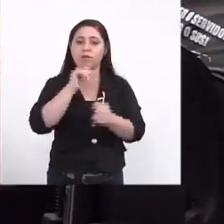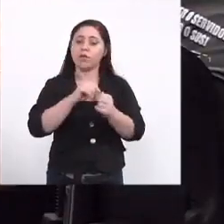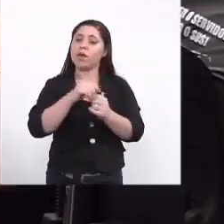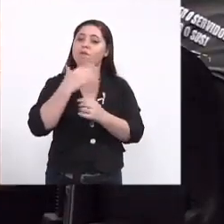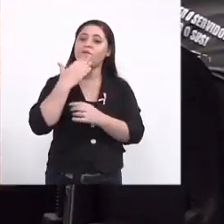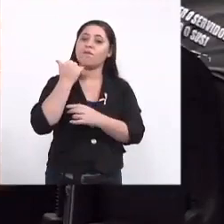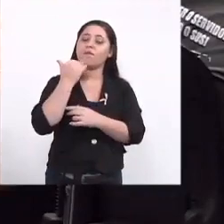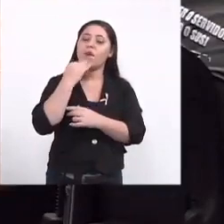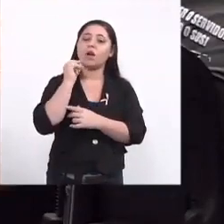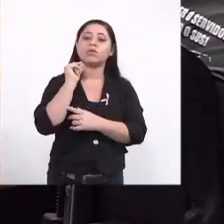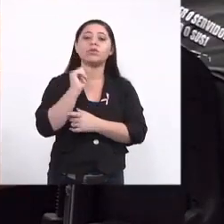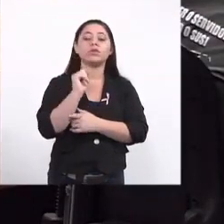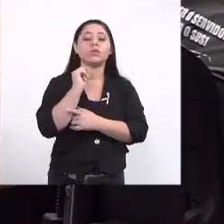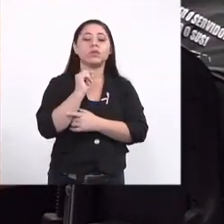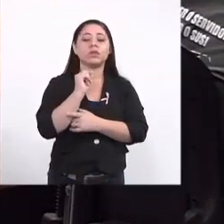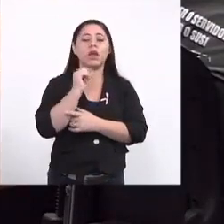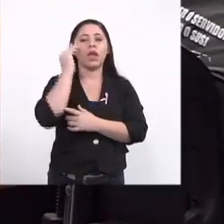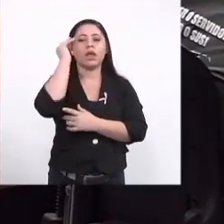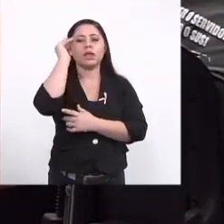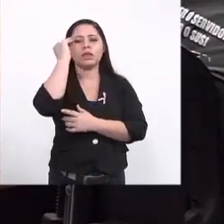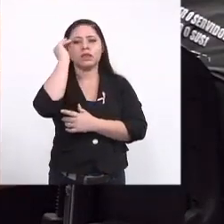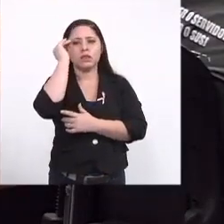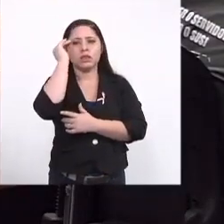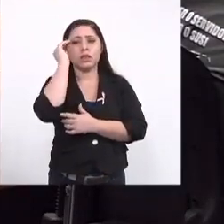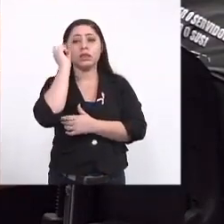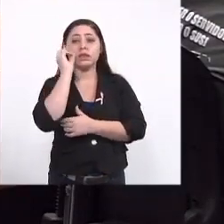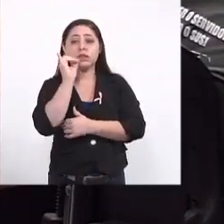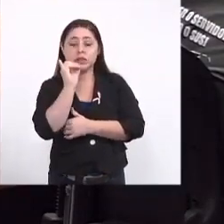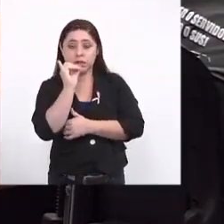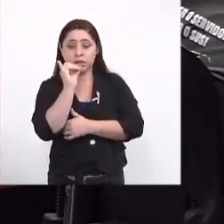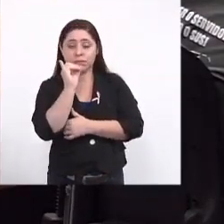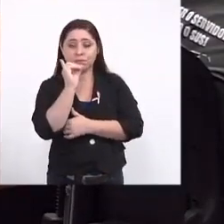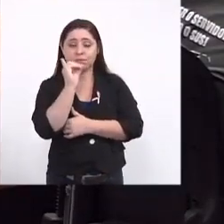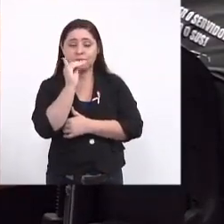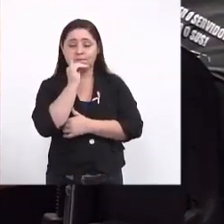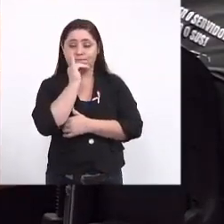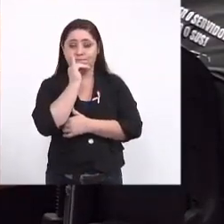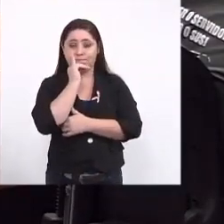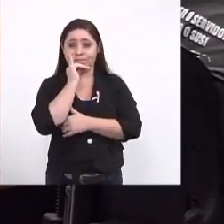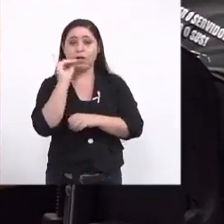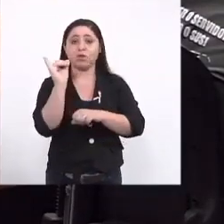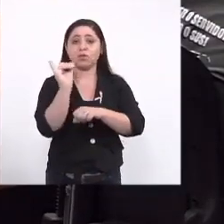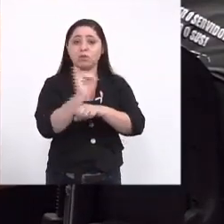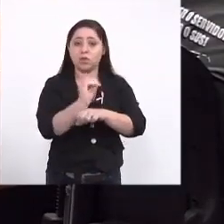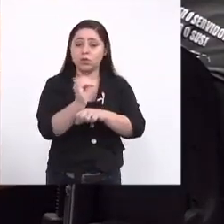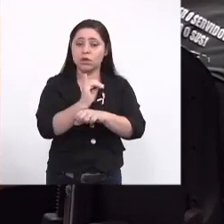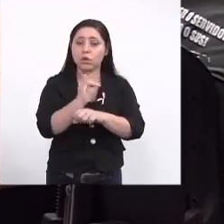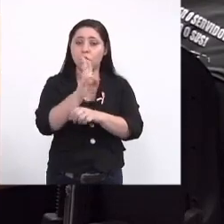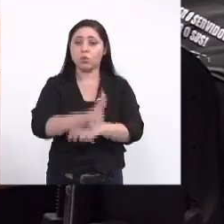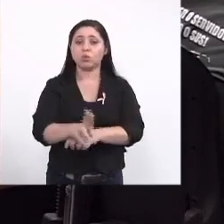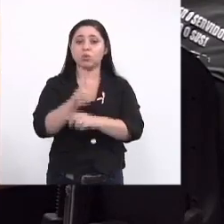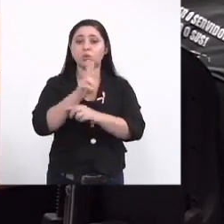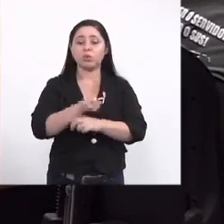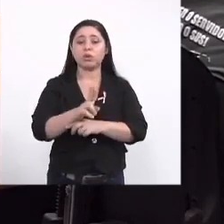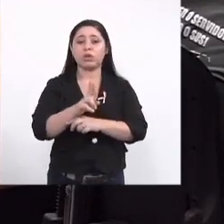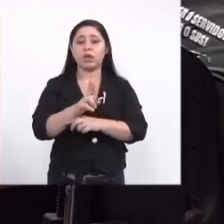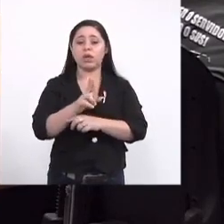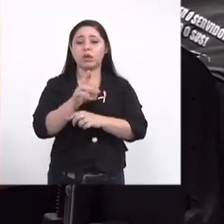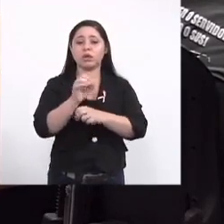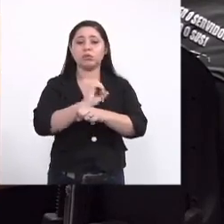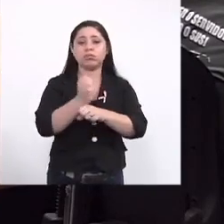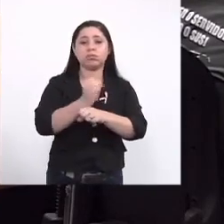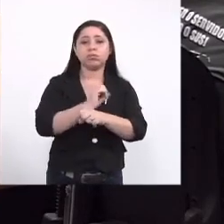fácil de entender se aquela se alguma ação por exemplo uso de fumaceiros de carros